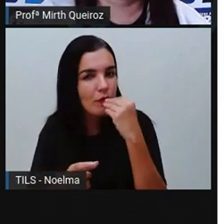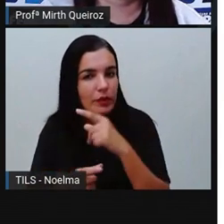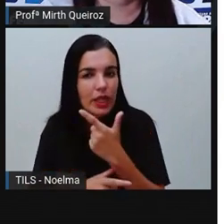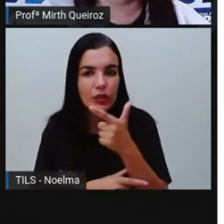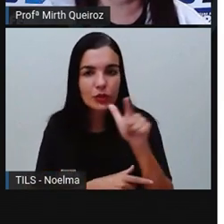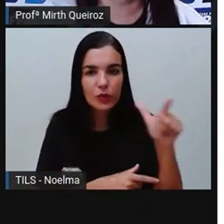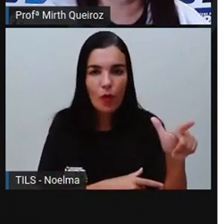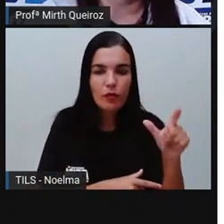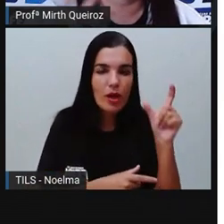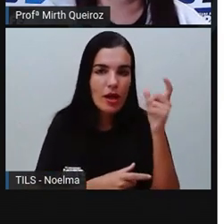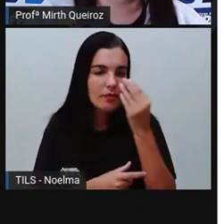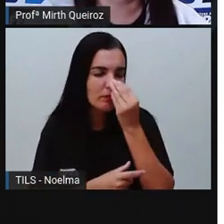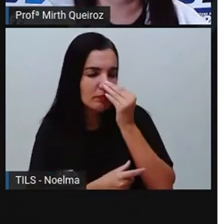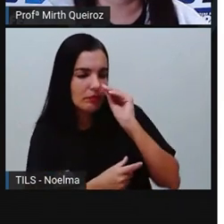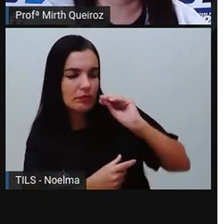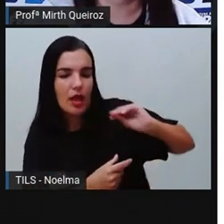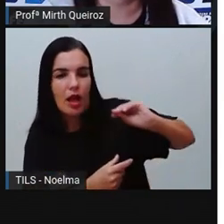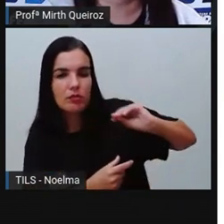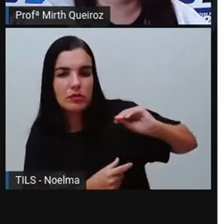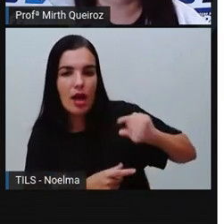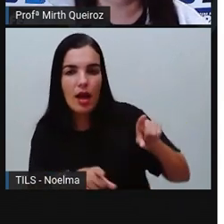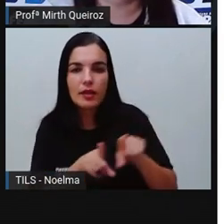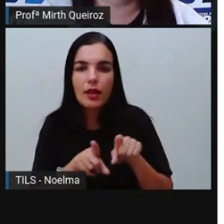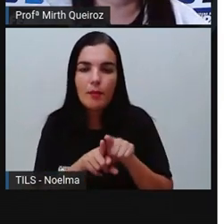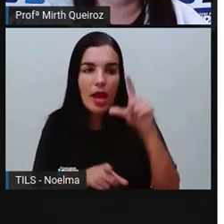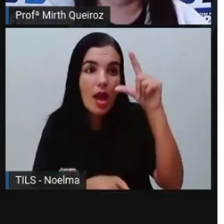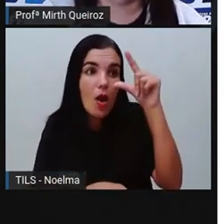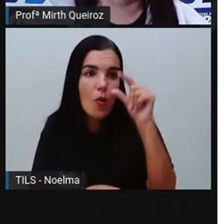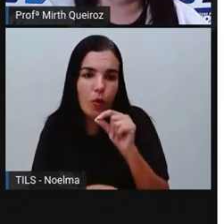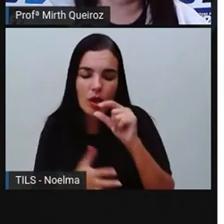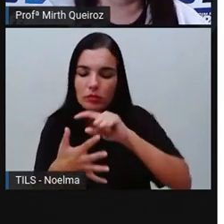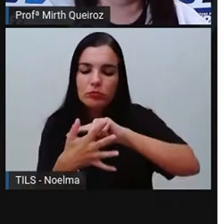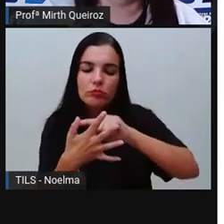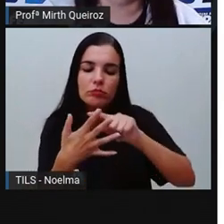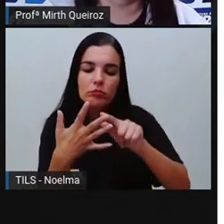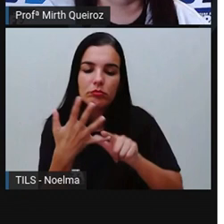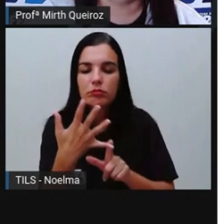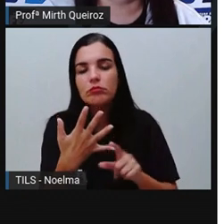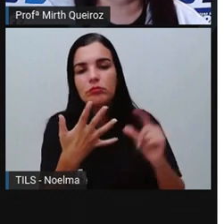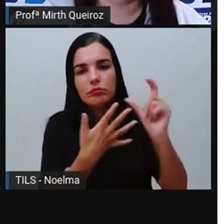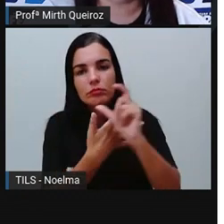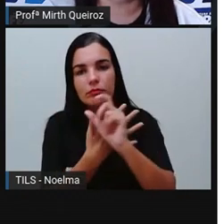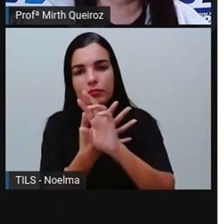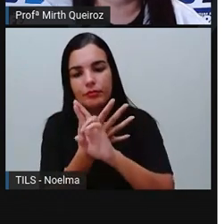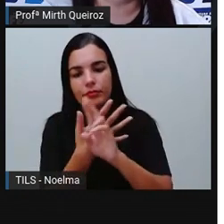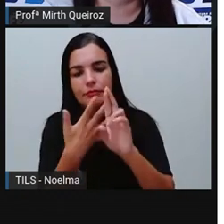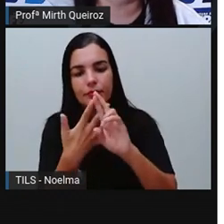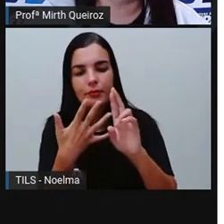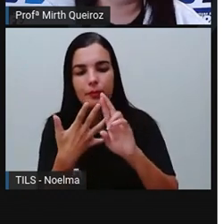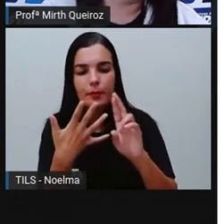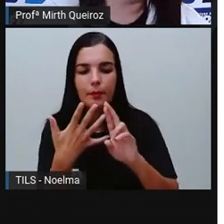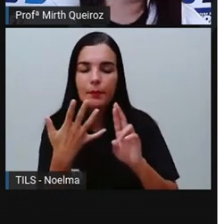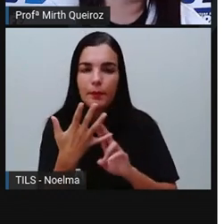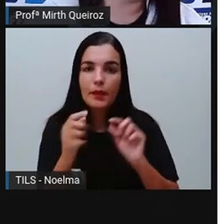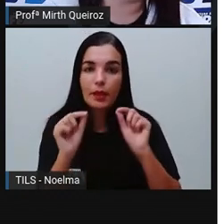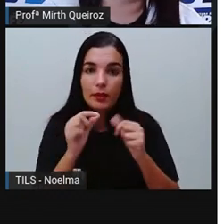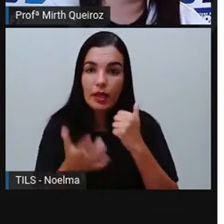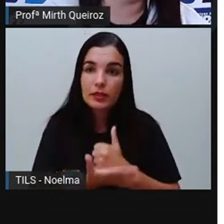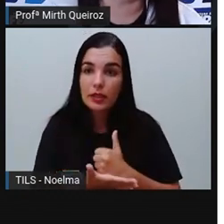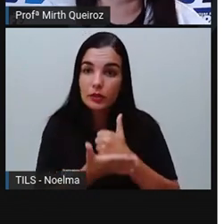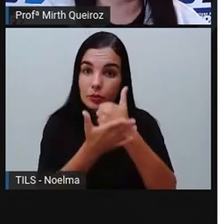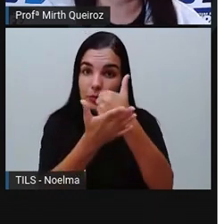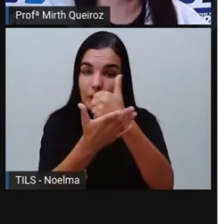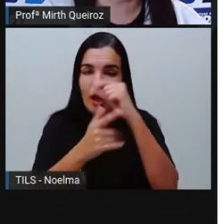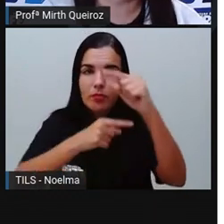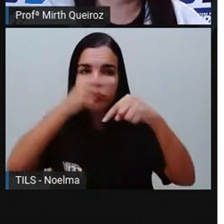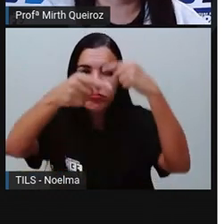praticarmos tudo isso, nós vamos estar aí contribuindo para que as próximas gerações, elas tenham esses